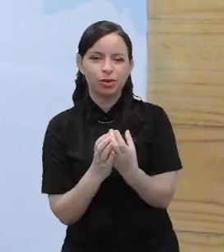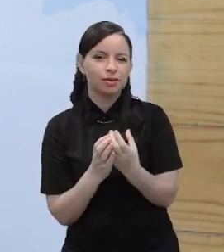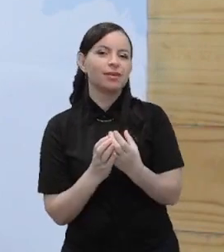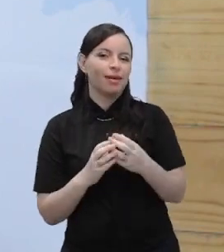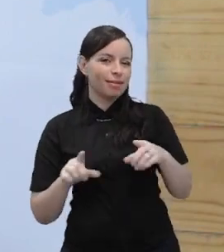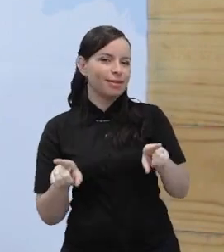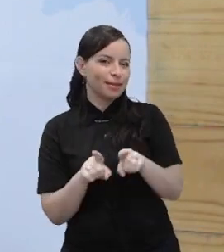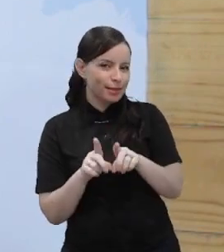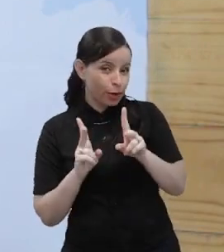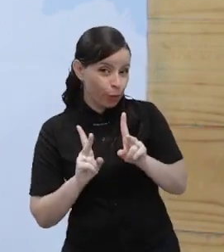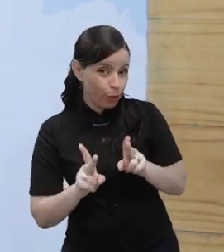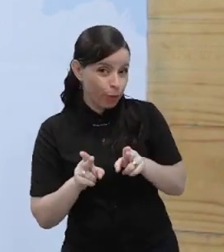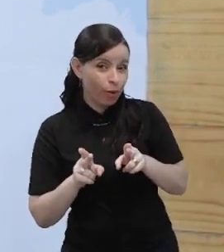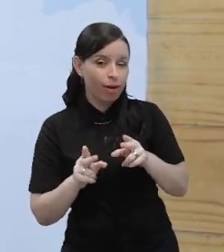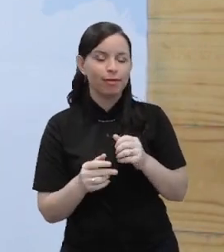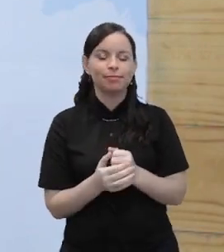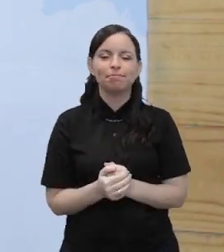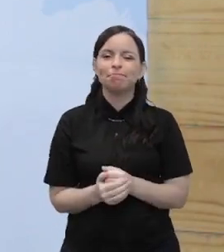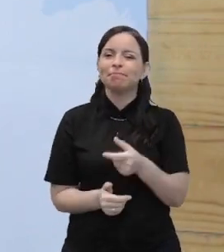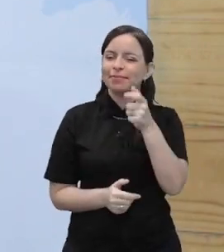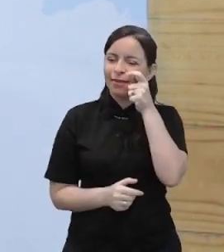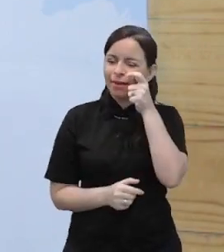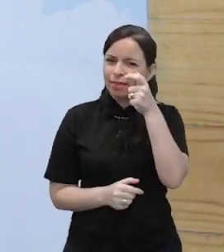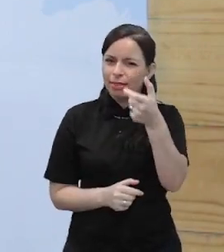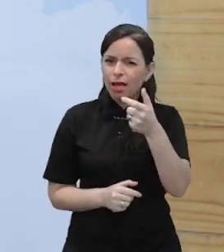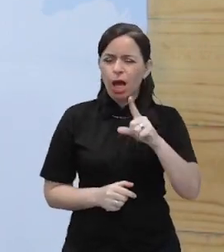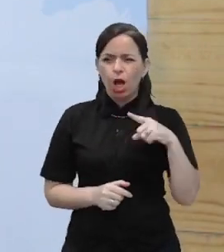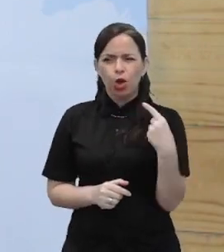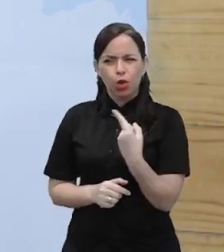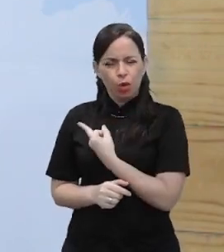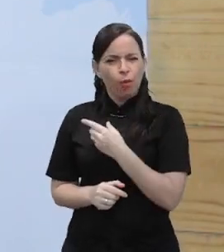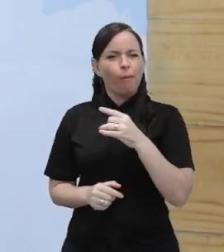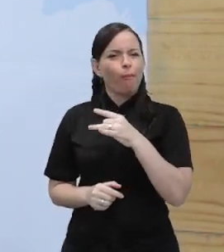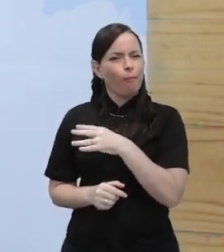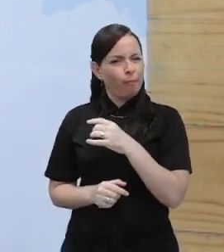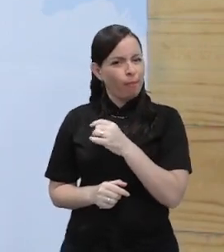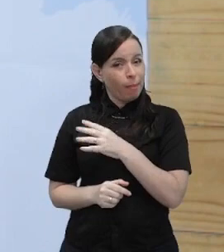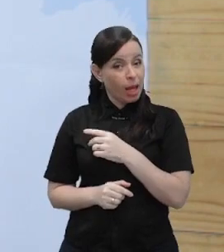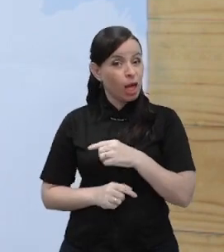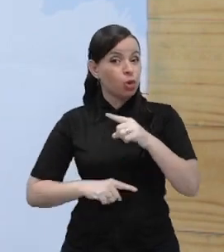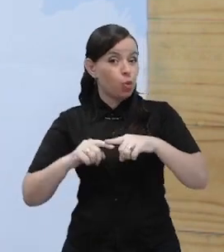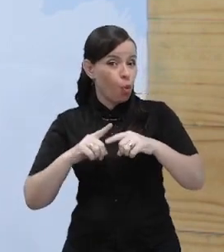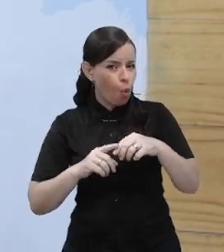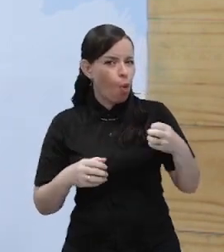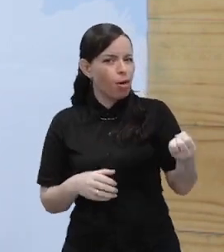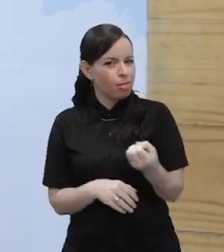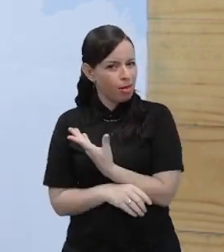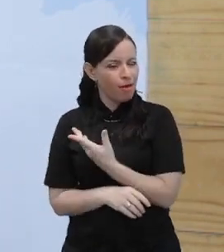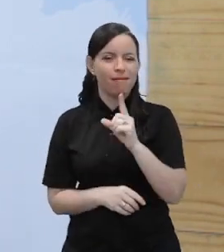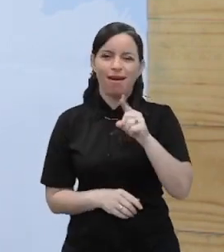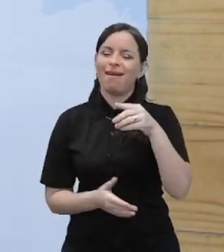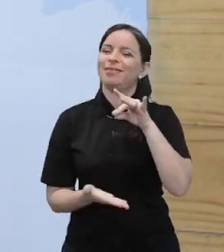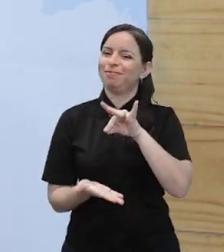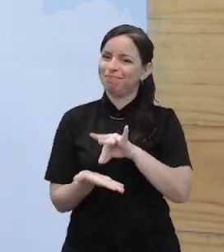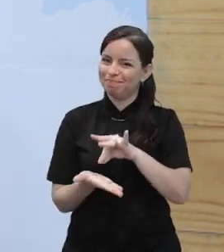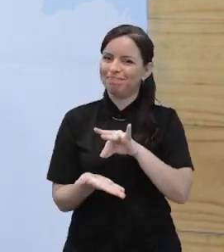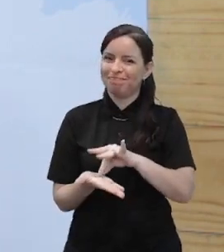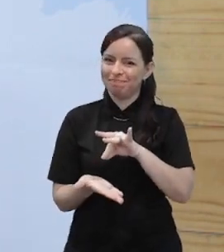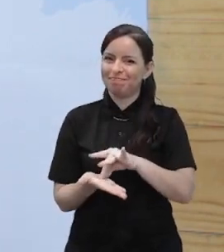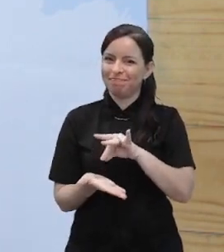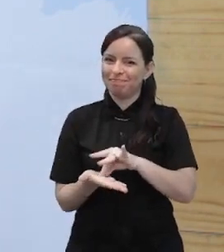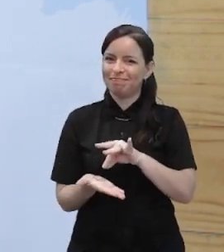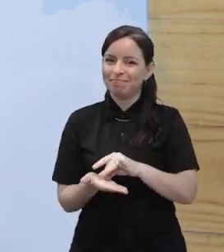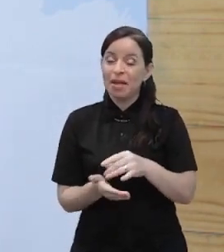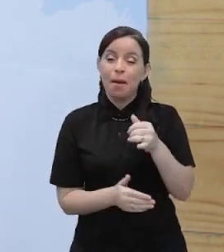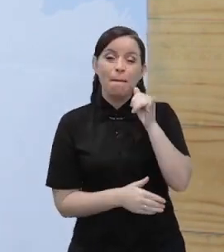definição. Quem de nós não tem medo do novo? O medo, o novo causa um medo, uma estranheza, não é verdade? E Bolman